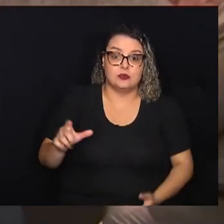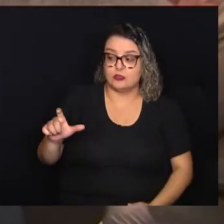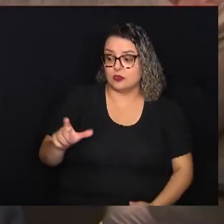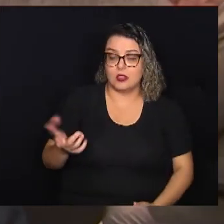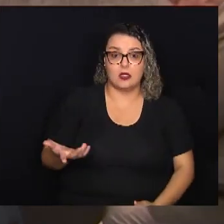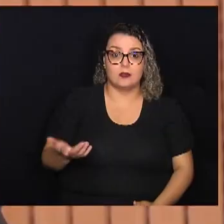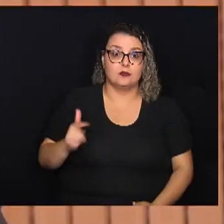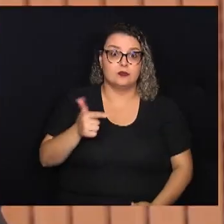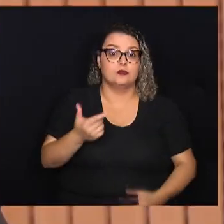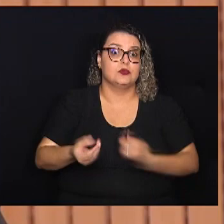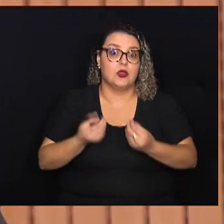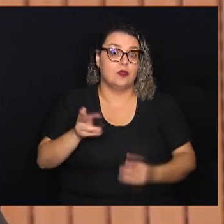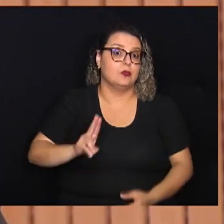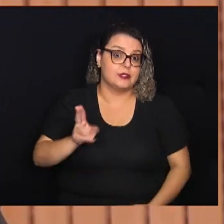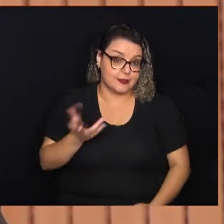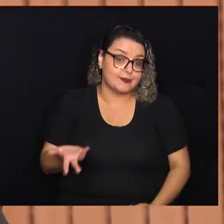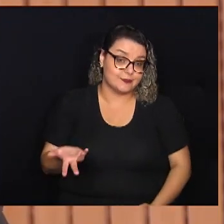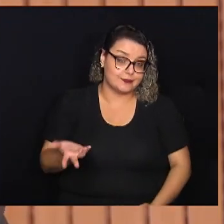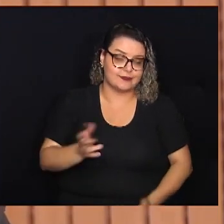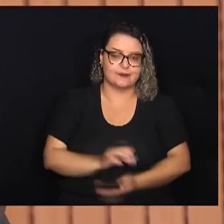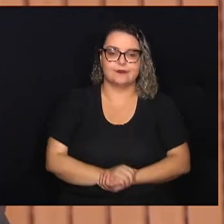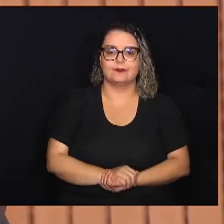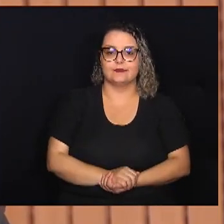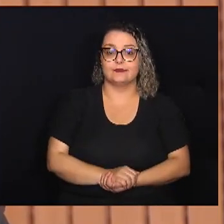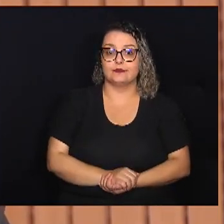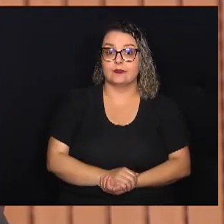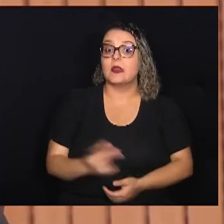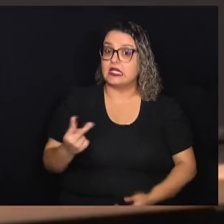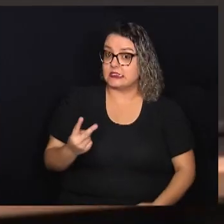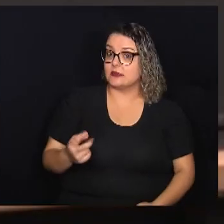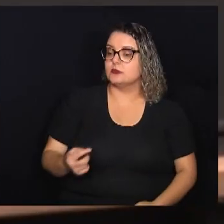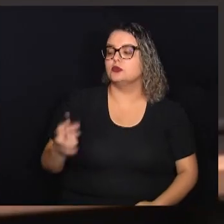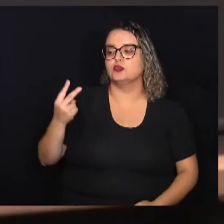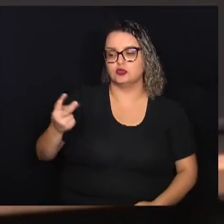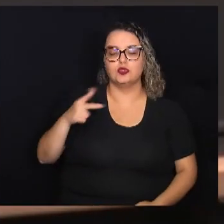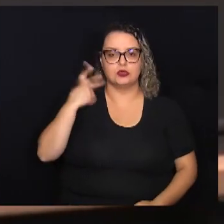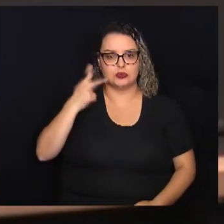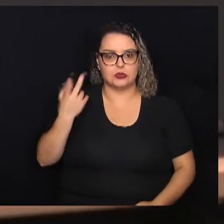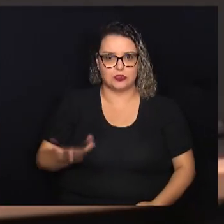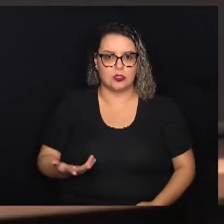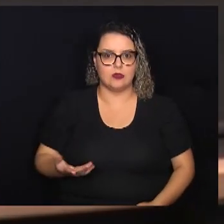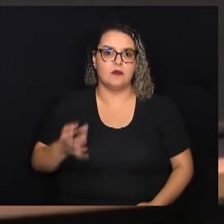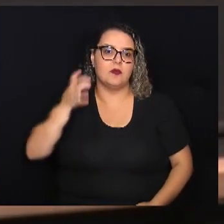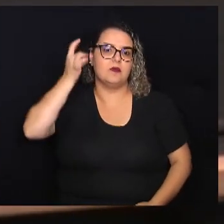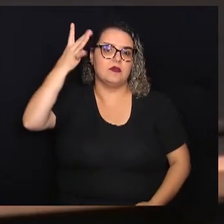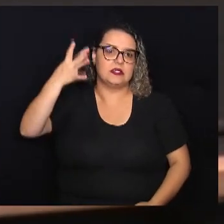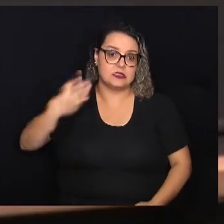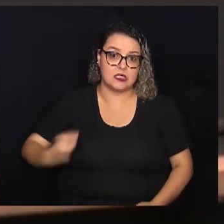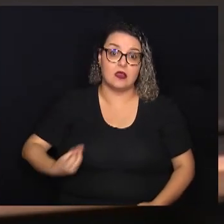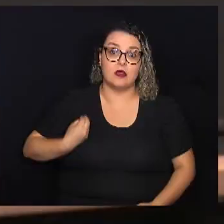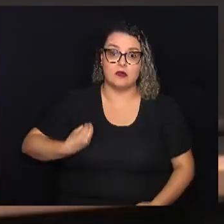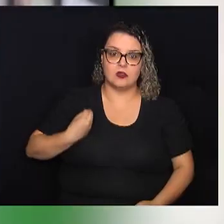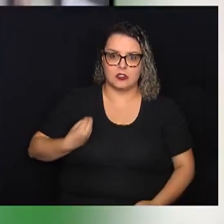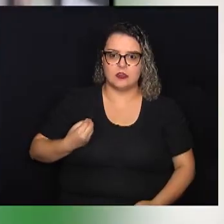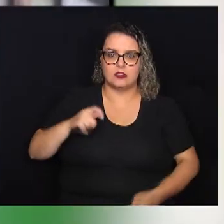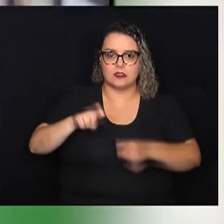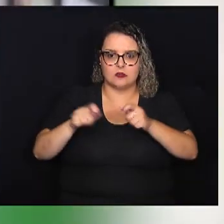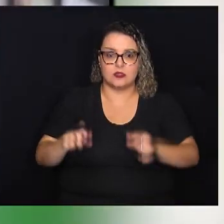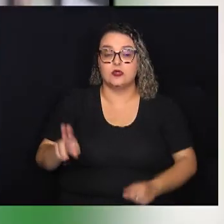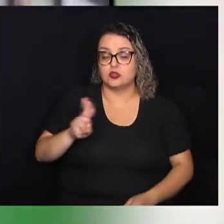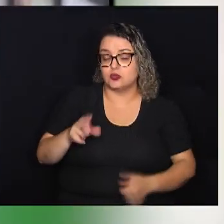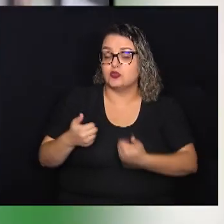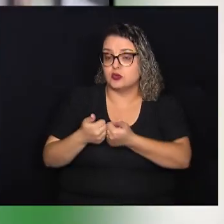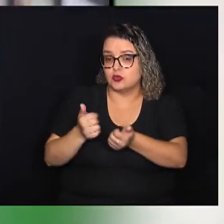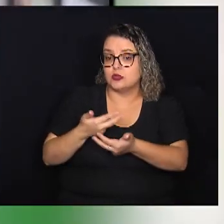e eu não tinha como usar. Ainda, segundo os parlamentares, a lei vai facilitar a vida dos usuários de transporte público. Até